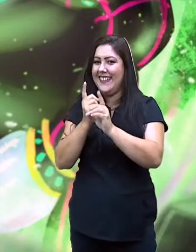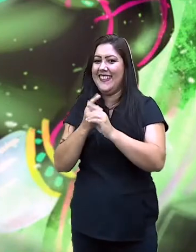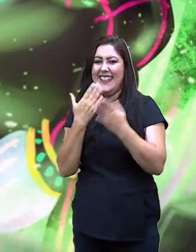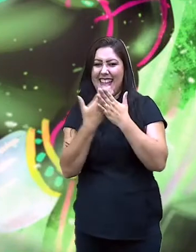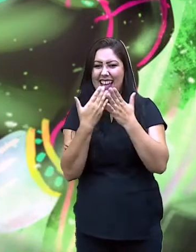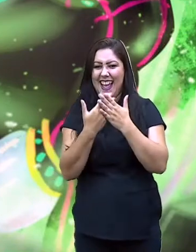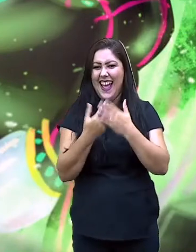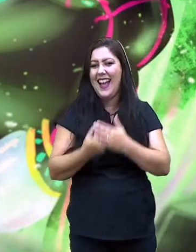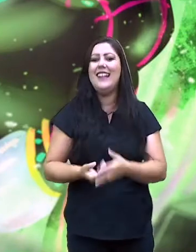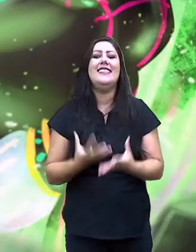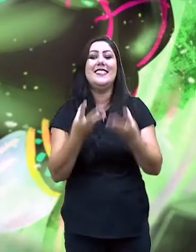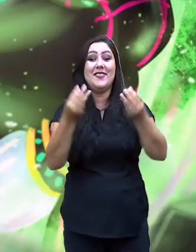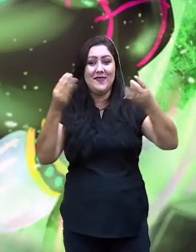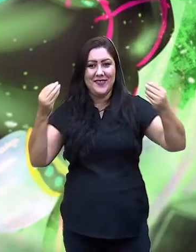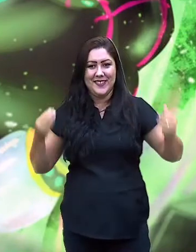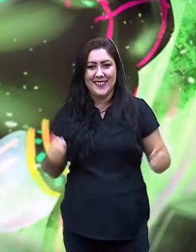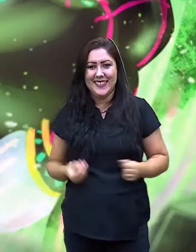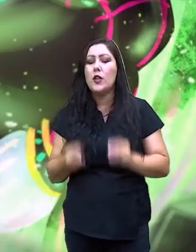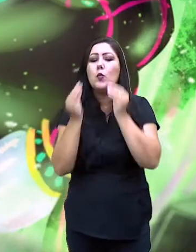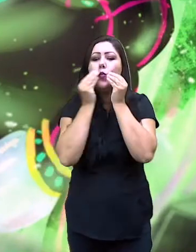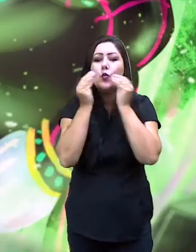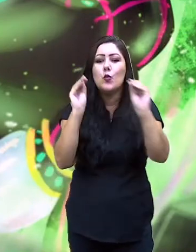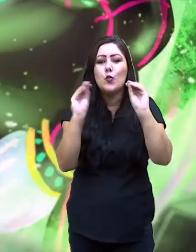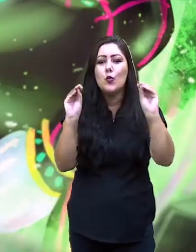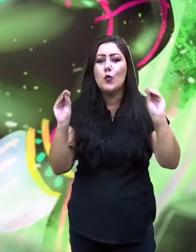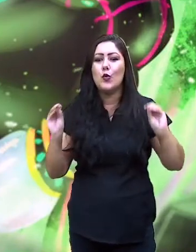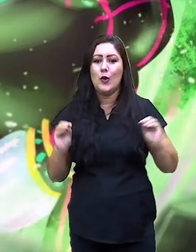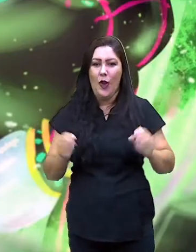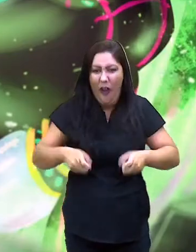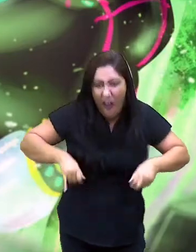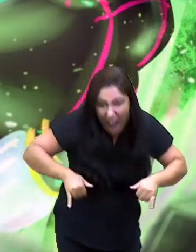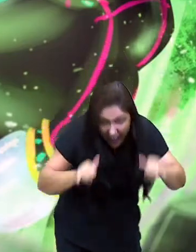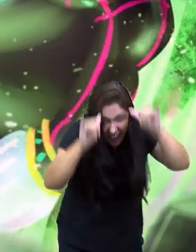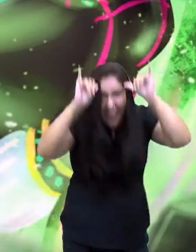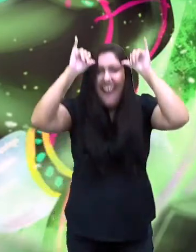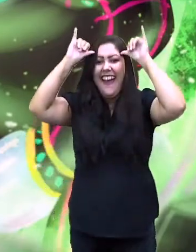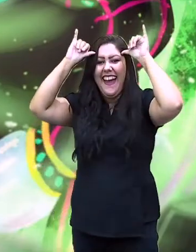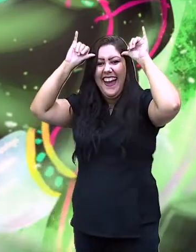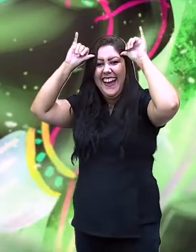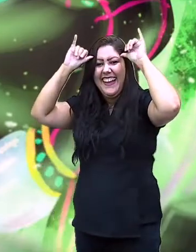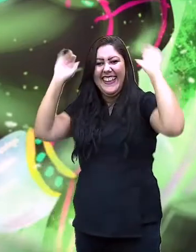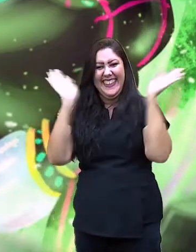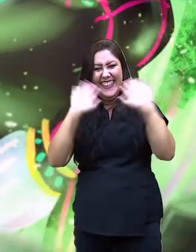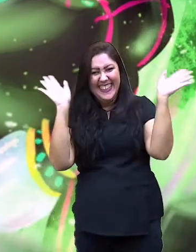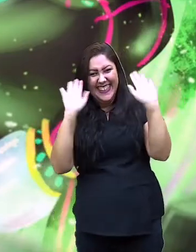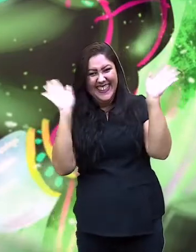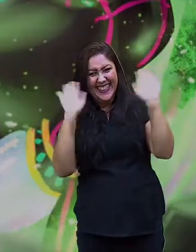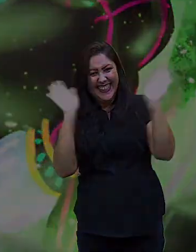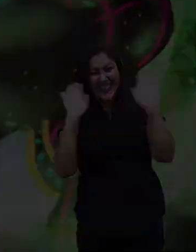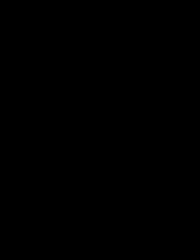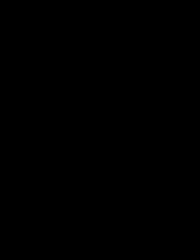e muito mais um beijo uma chifrada e até a próxima